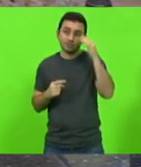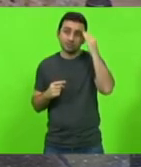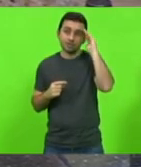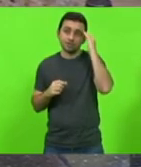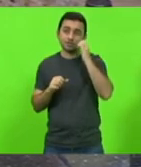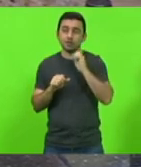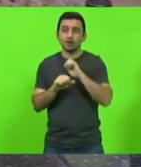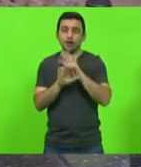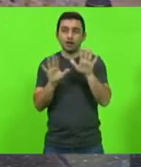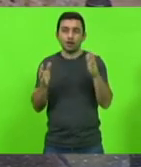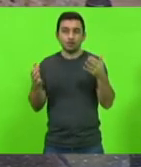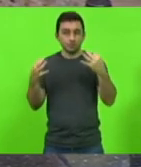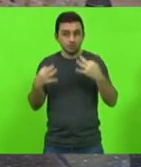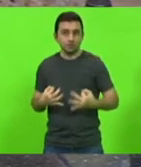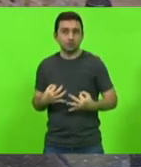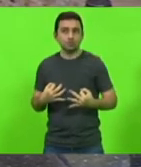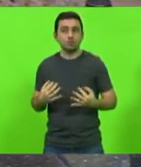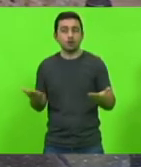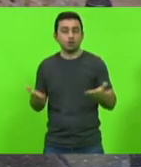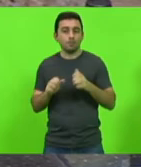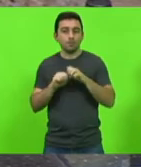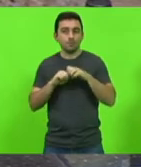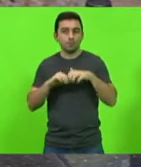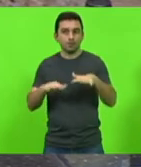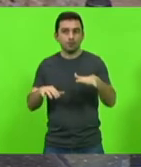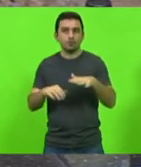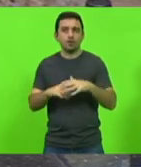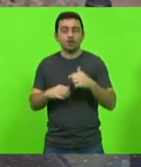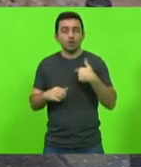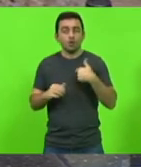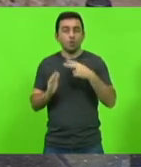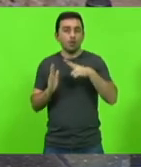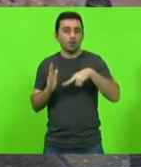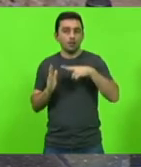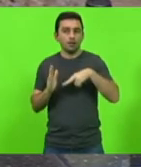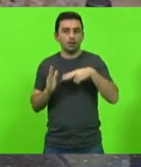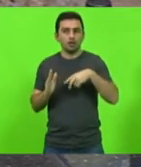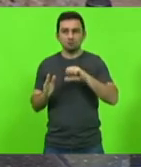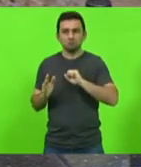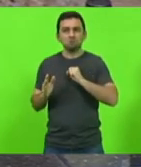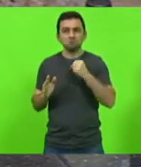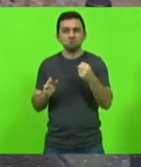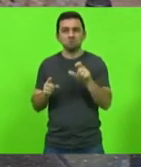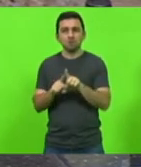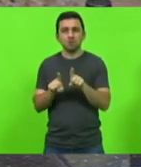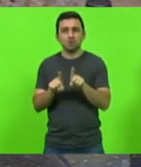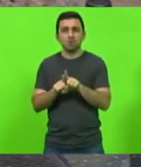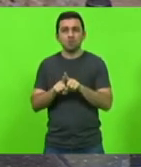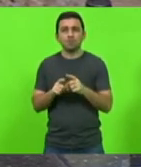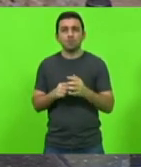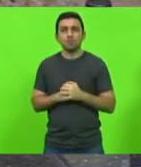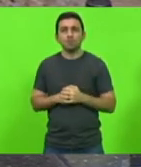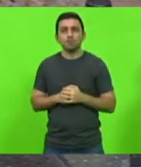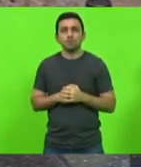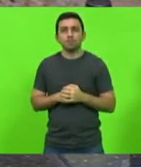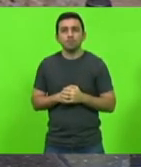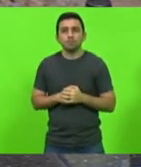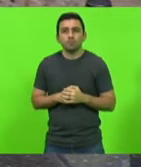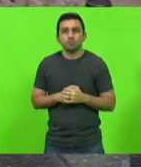correto nessa pandemia e hoje eu li uma matéria que eu também fiquei indignado aí com